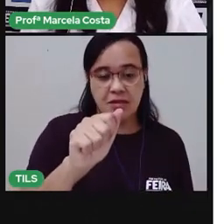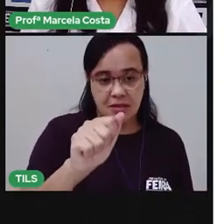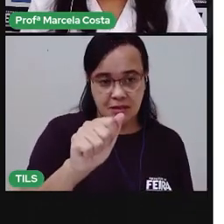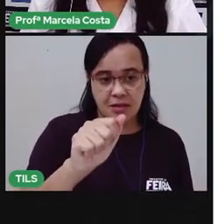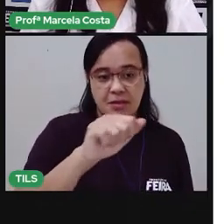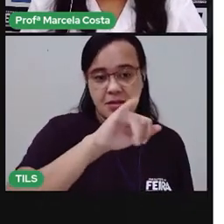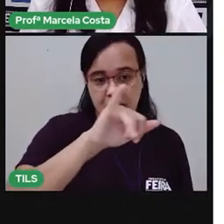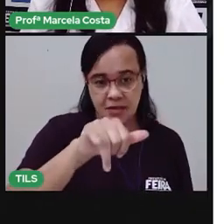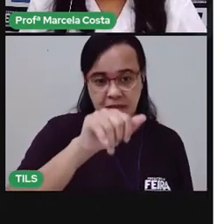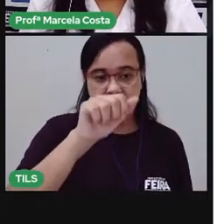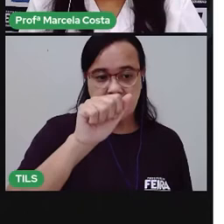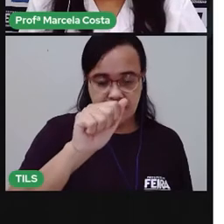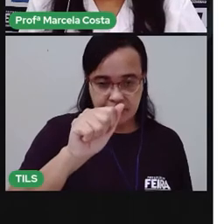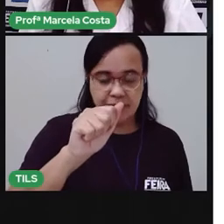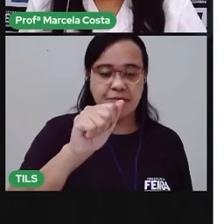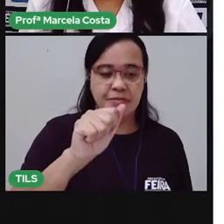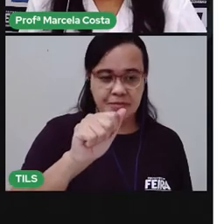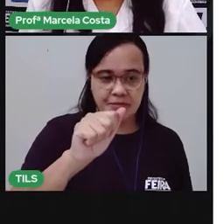-A.